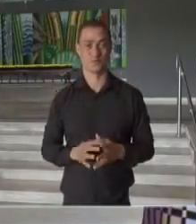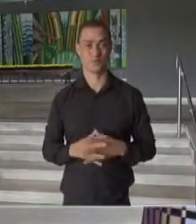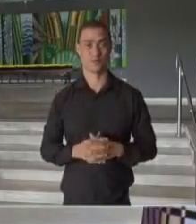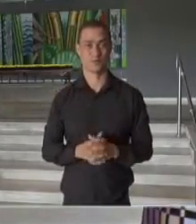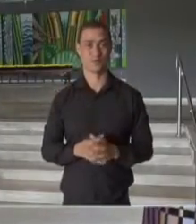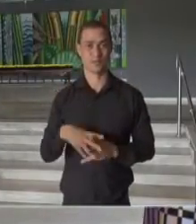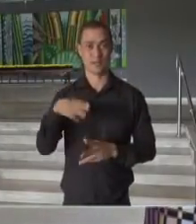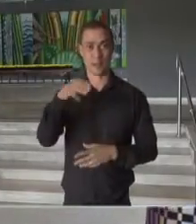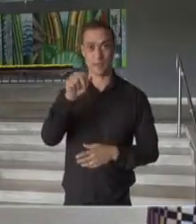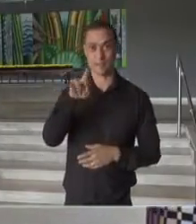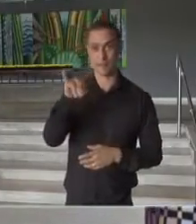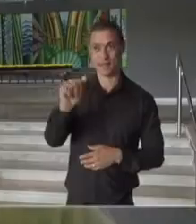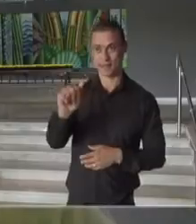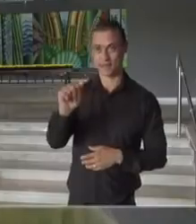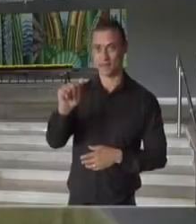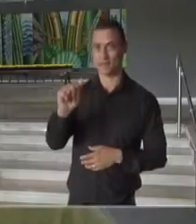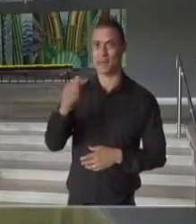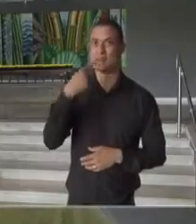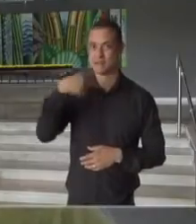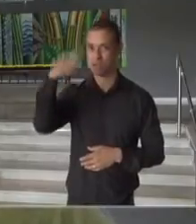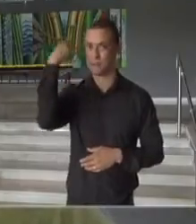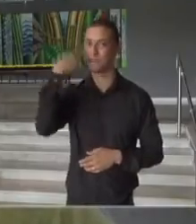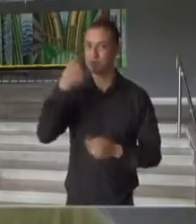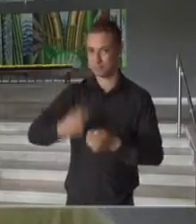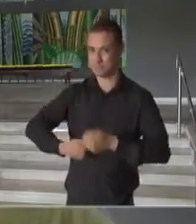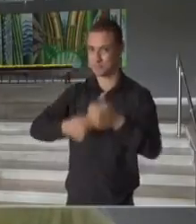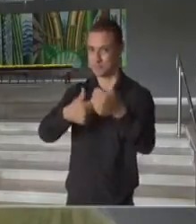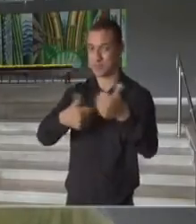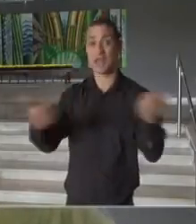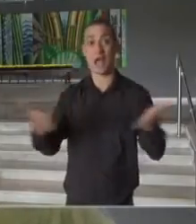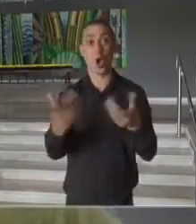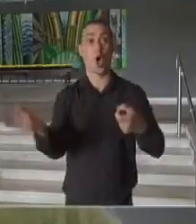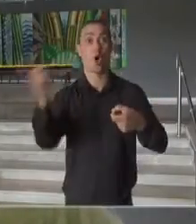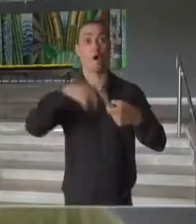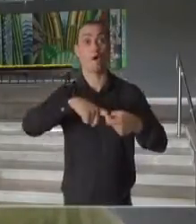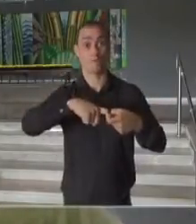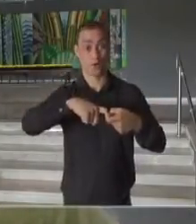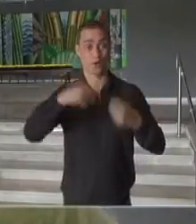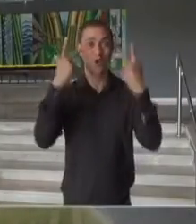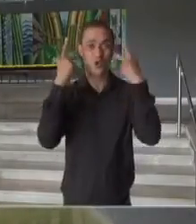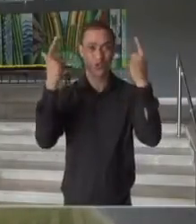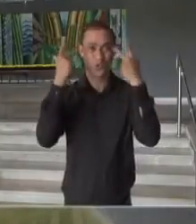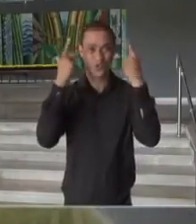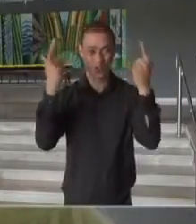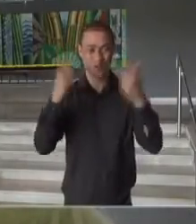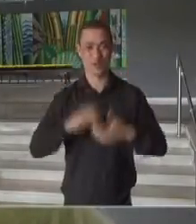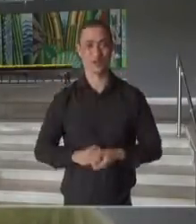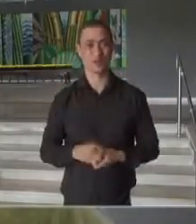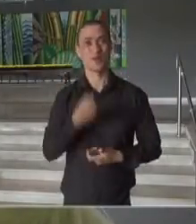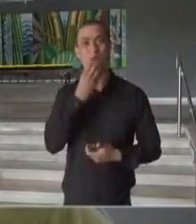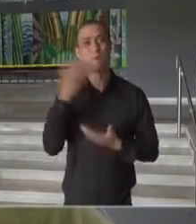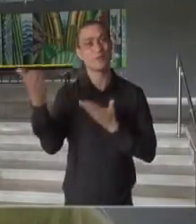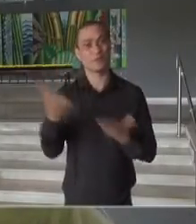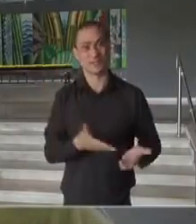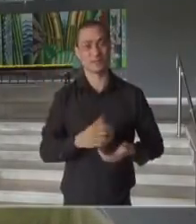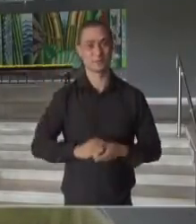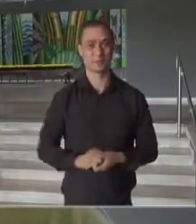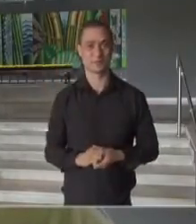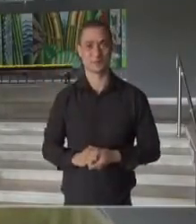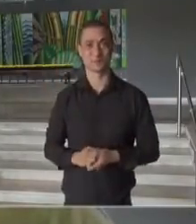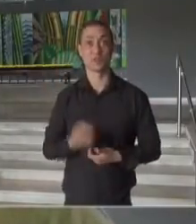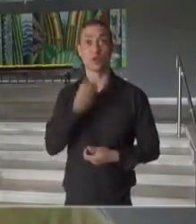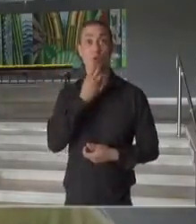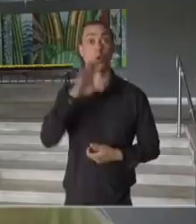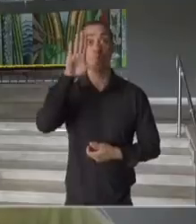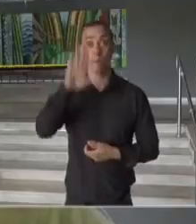Maria, demos moleza para você na semana passada, agora de volta à nossa normalidade aqui com as nossas coletivas. Bem-vinda, viu? Boa